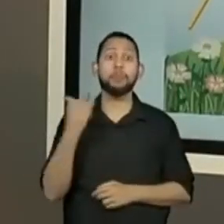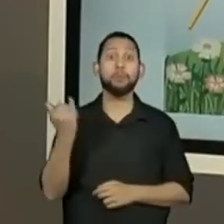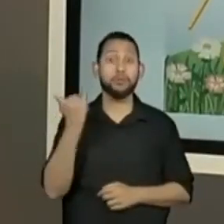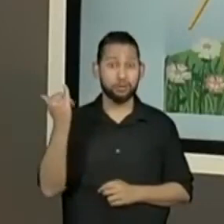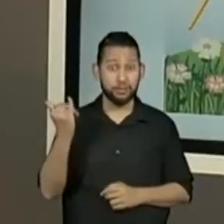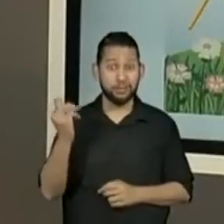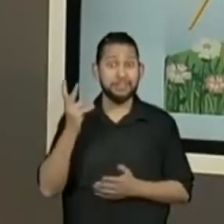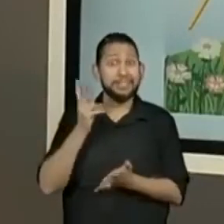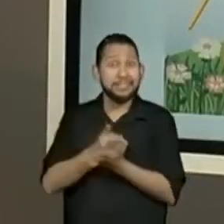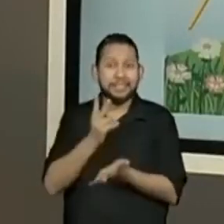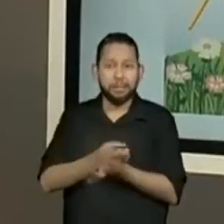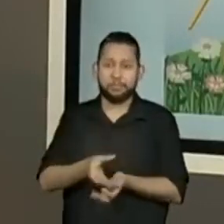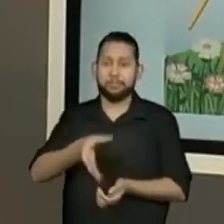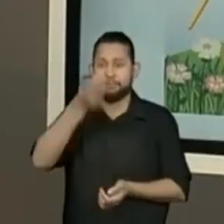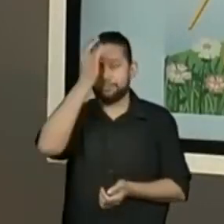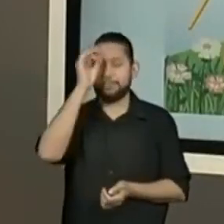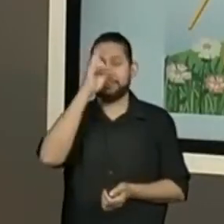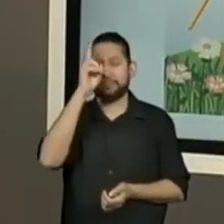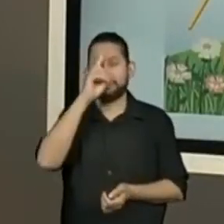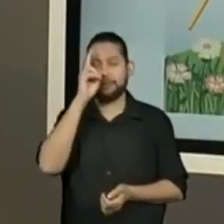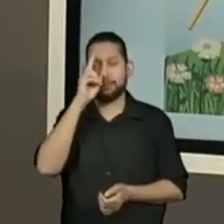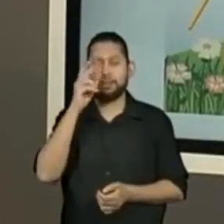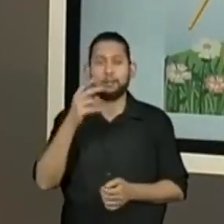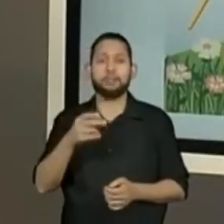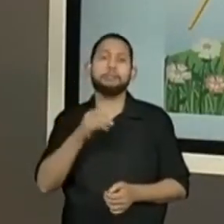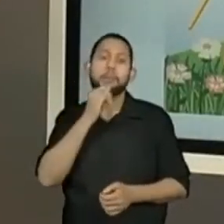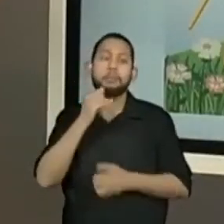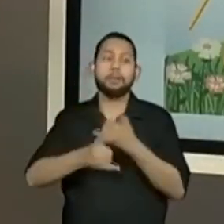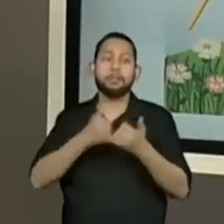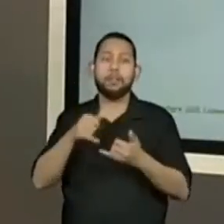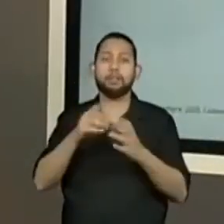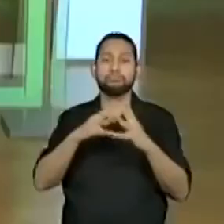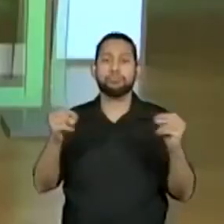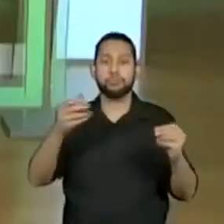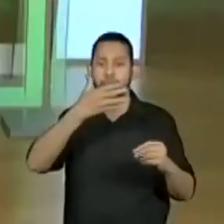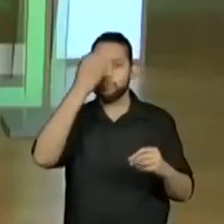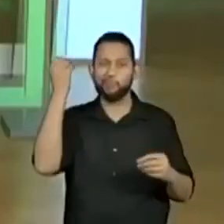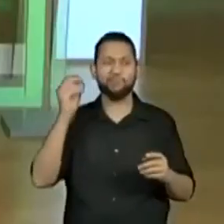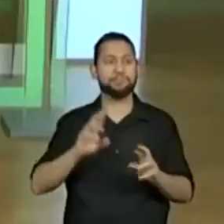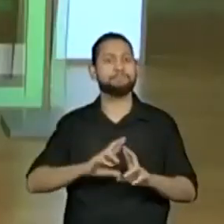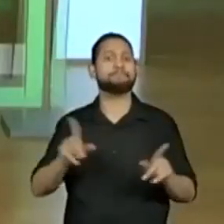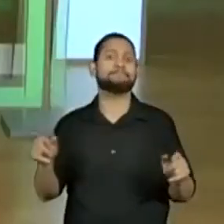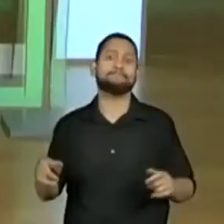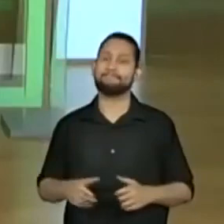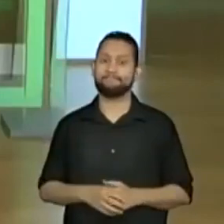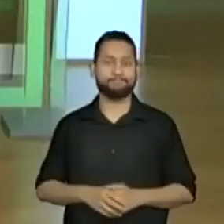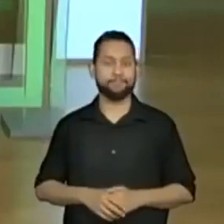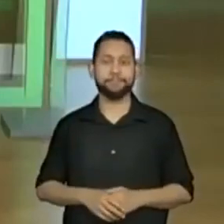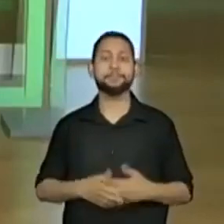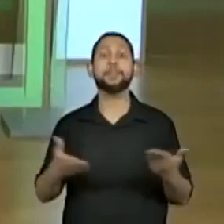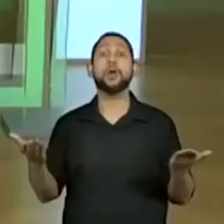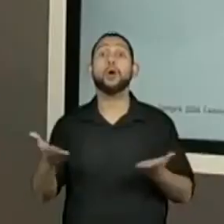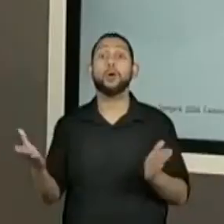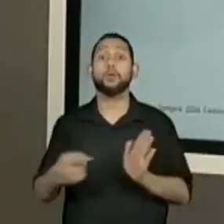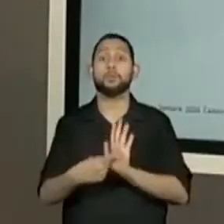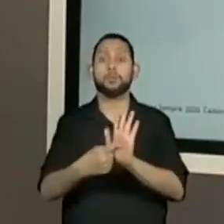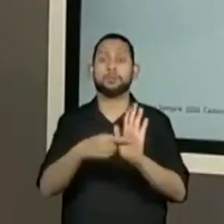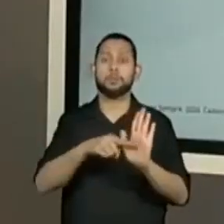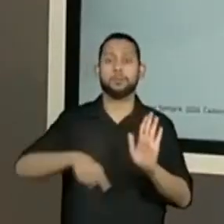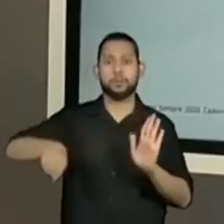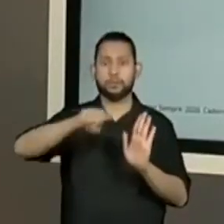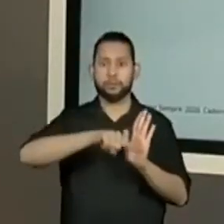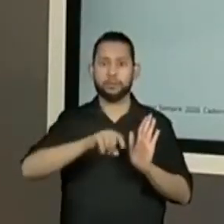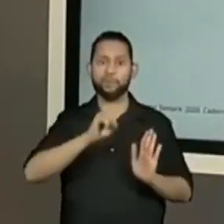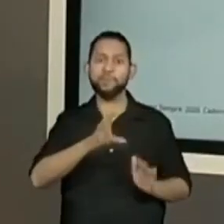saia de moda, porque é muito bom essa brincadeira. Então, vamos lá? Turminha, vou apresentar para vocês que